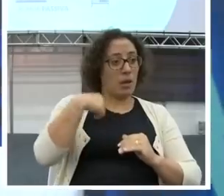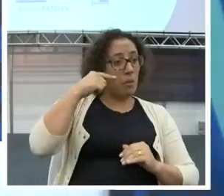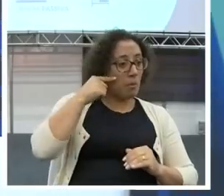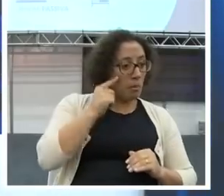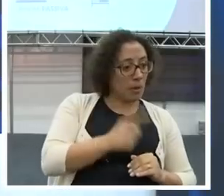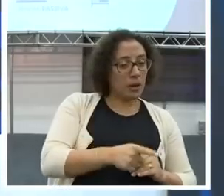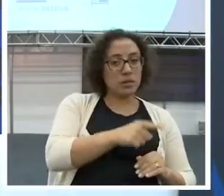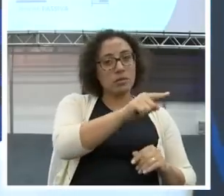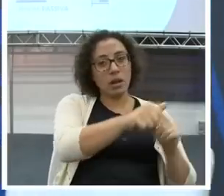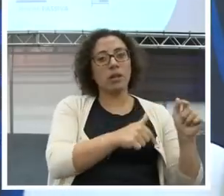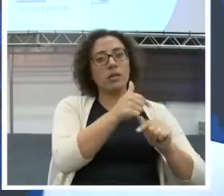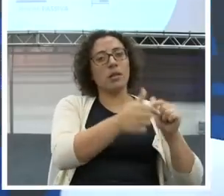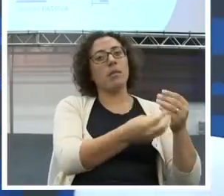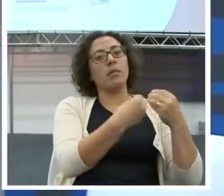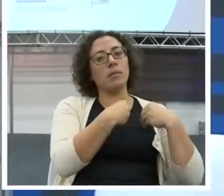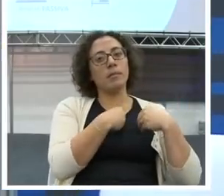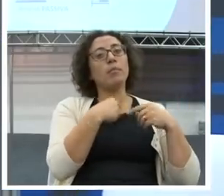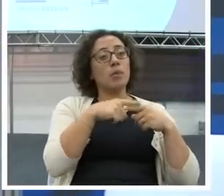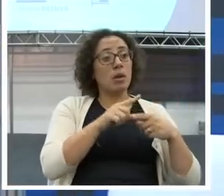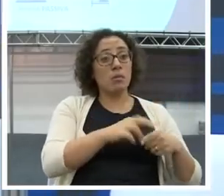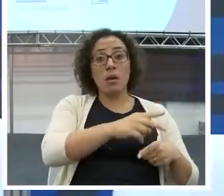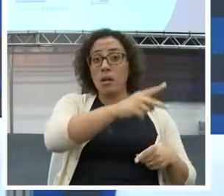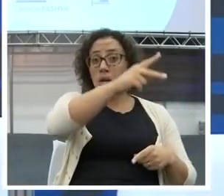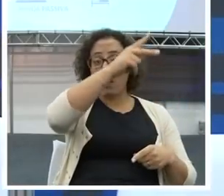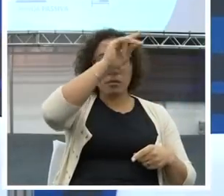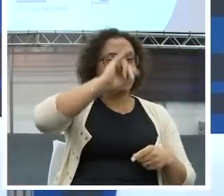O que isso vai me garantir no futuro?